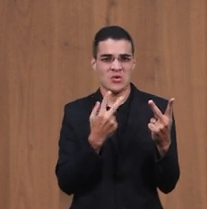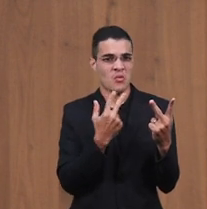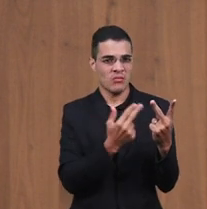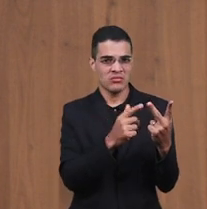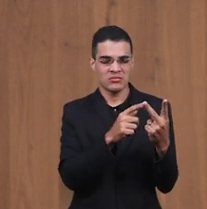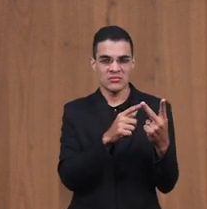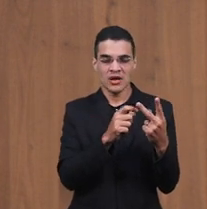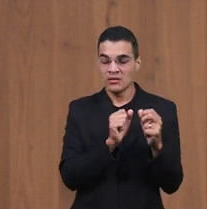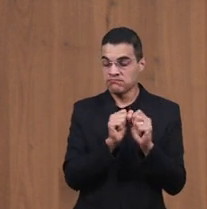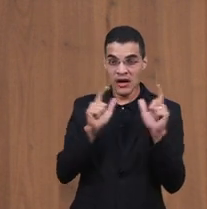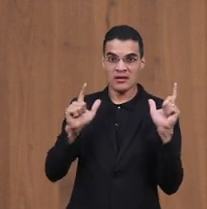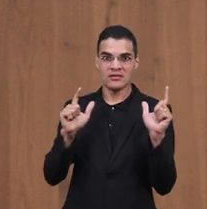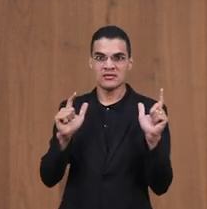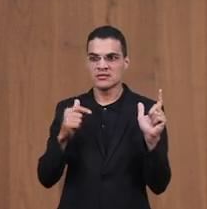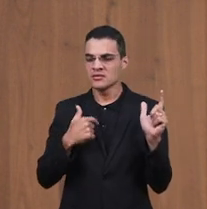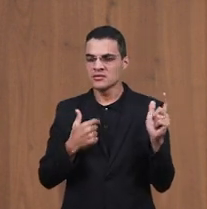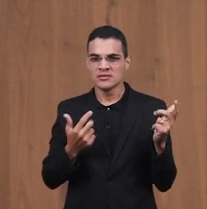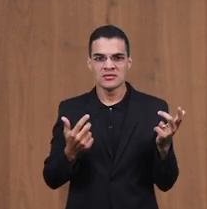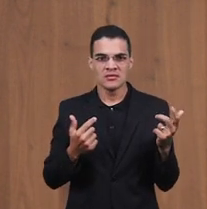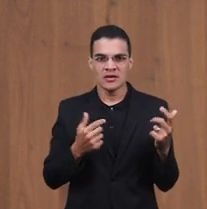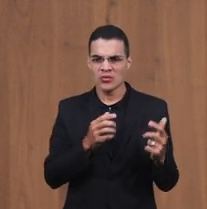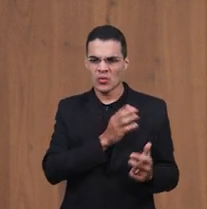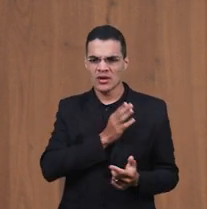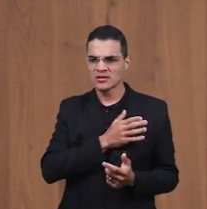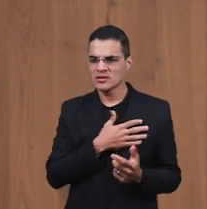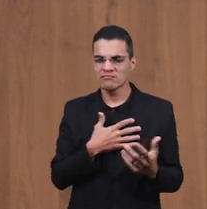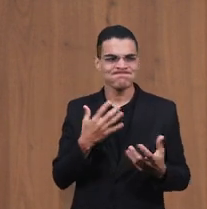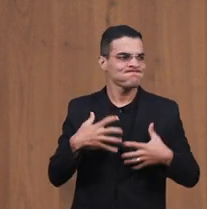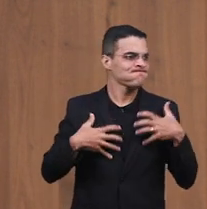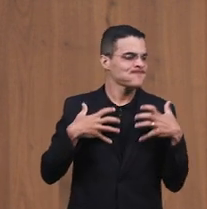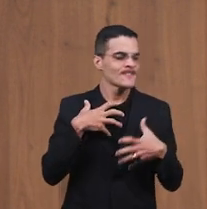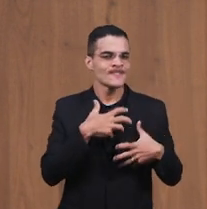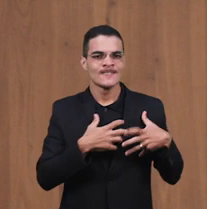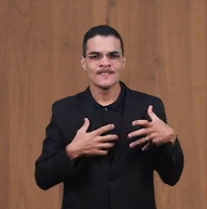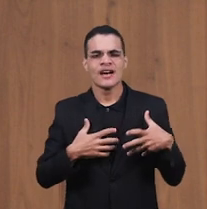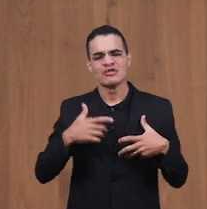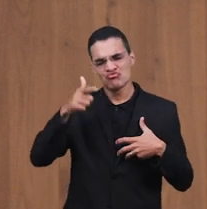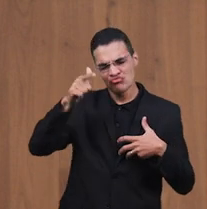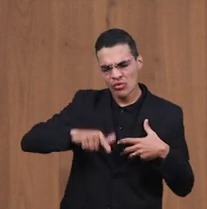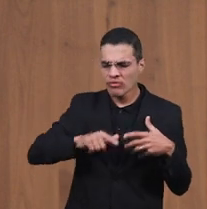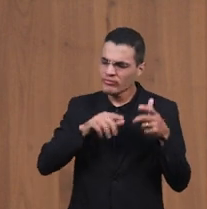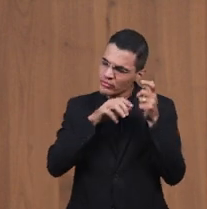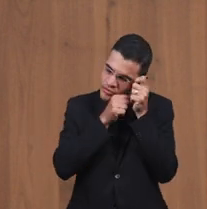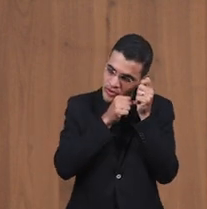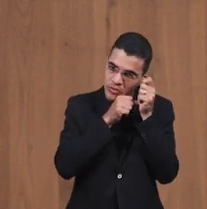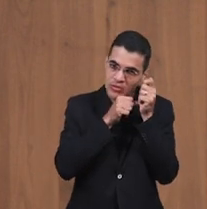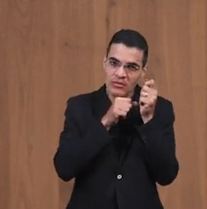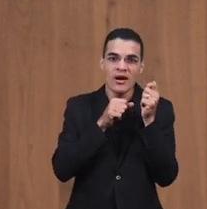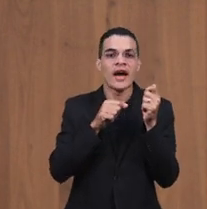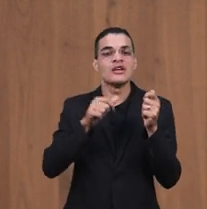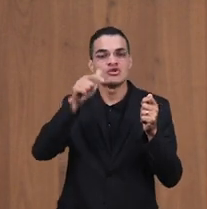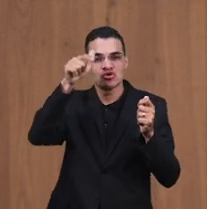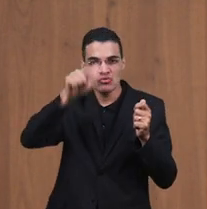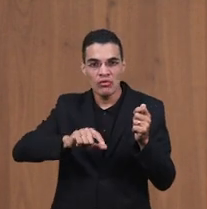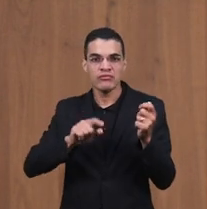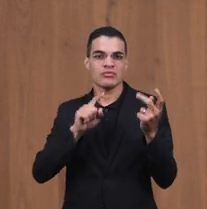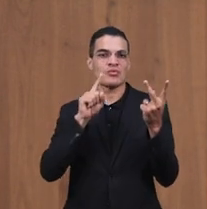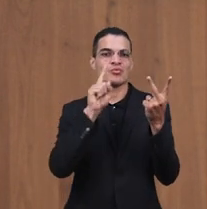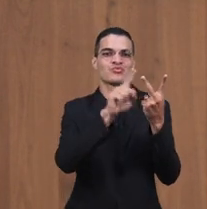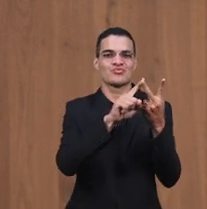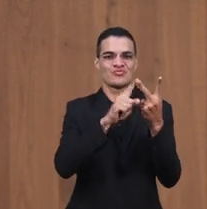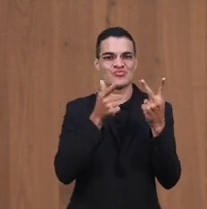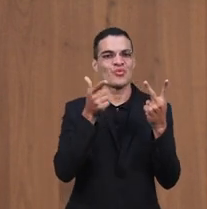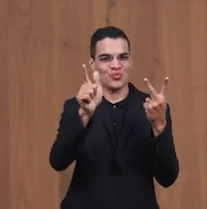O faraó acordou Isso inquietou o coração de faraó Mas faraó dormiu de novo E ele teve outro